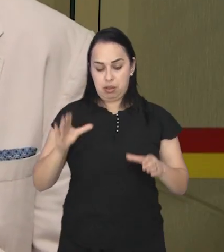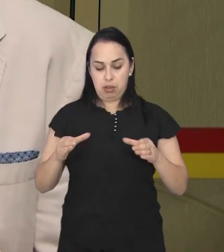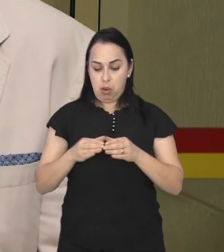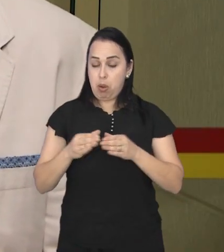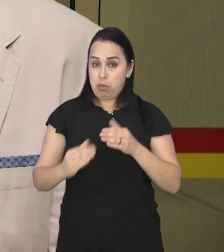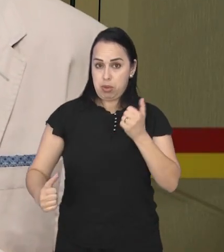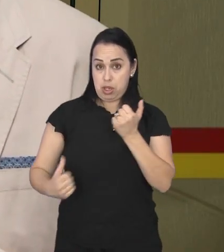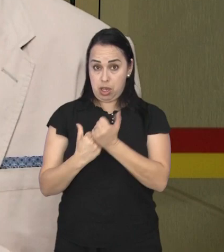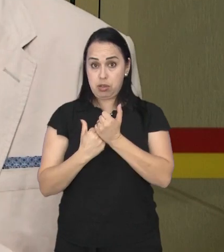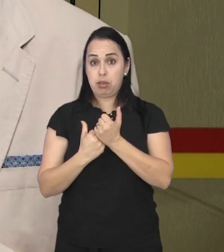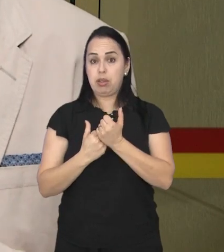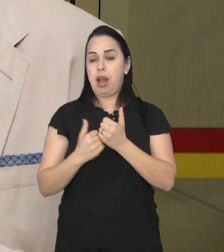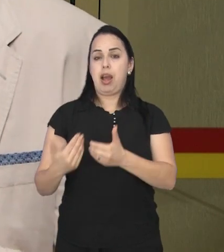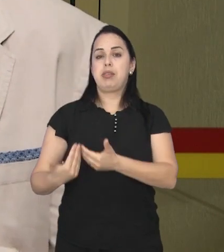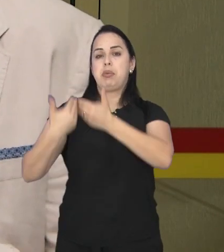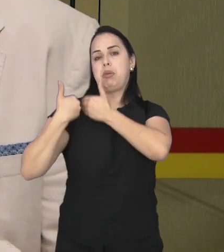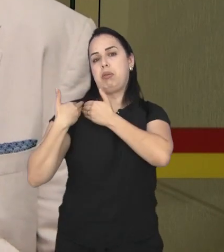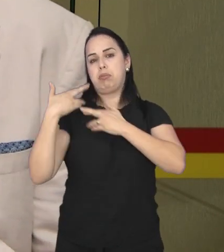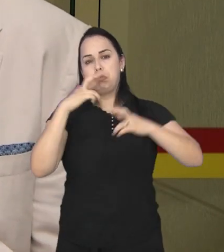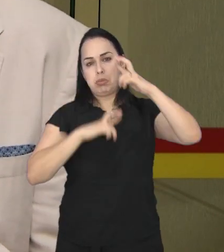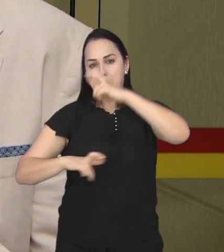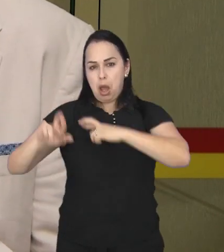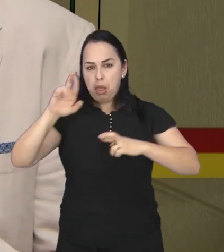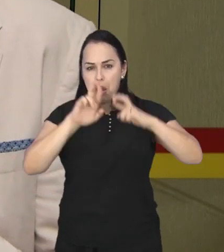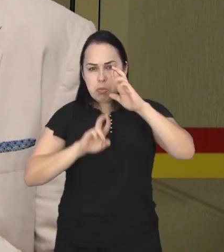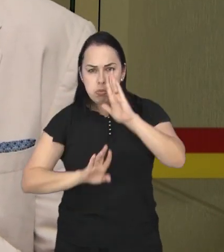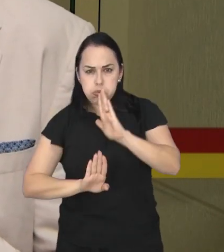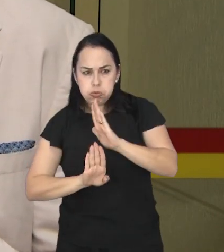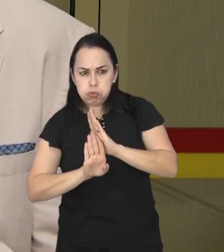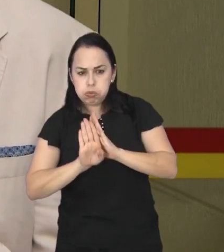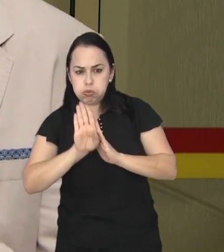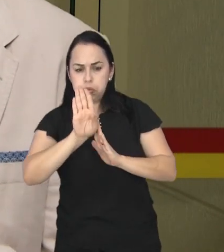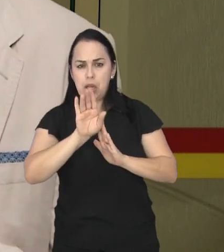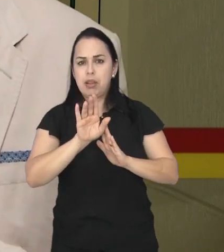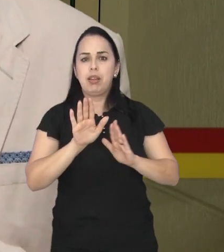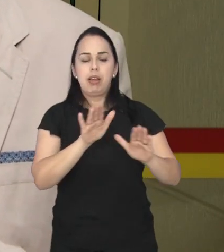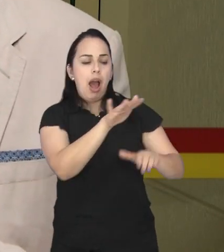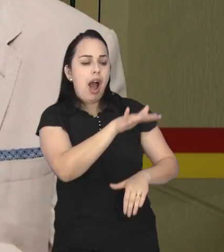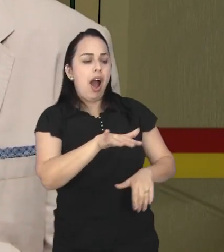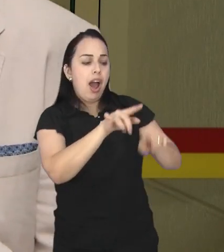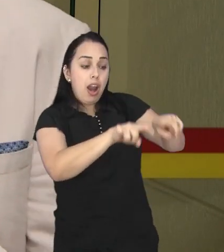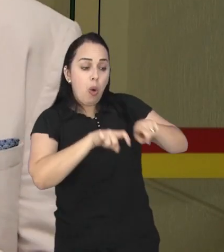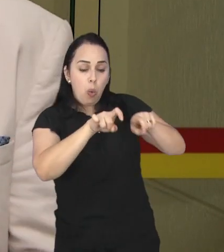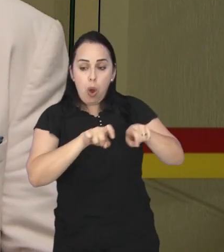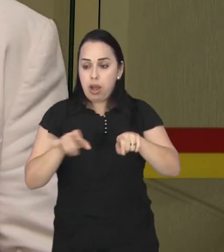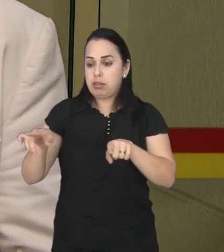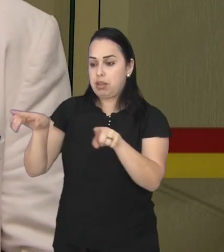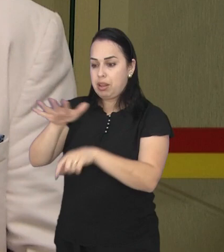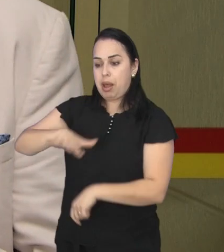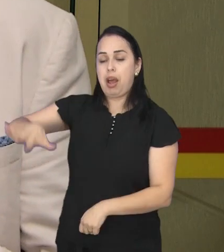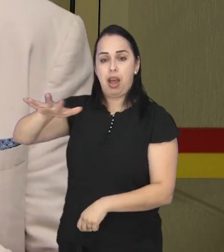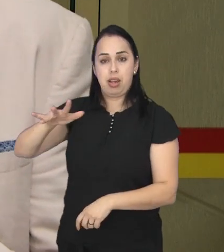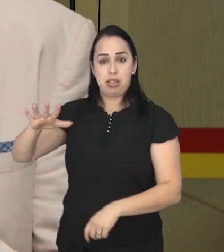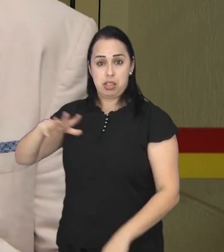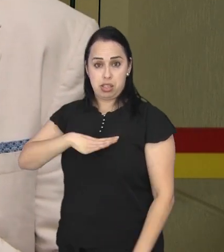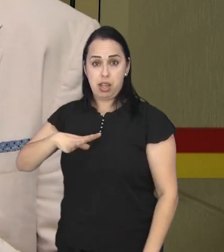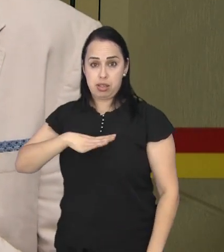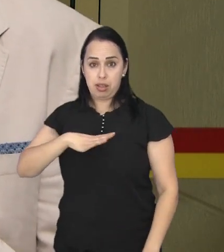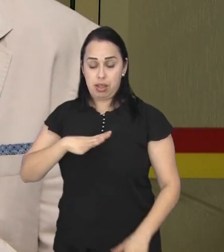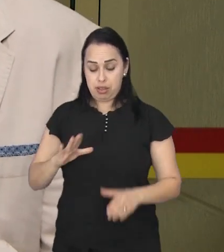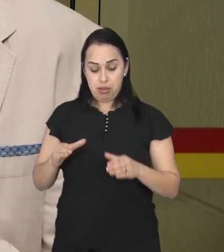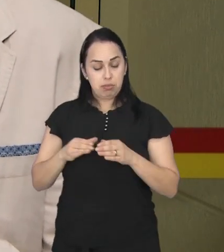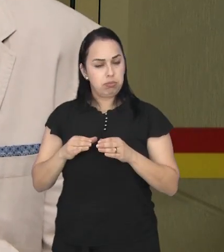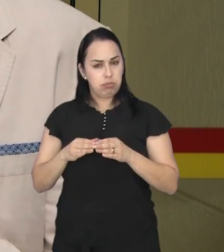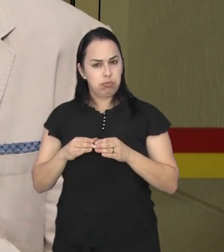A comissão tem a responsabilidade de acompanhar esse crescimento urbano, tanto na área rural como na área urbana da nossa cidade.